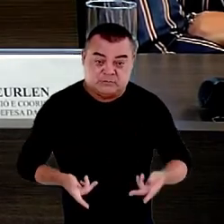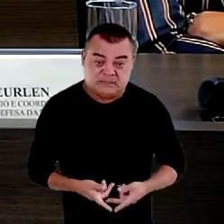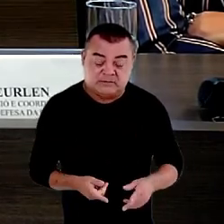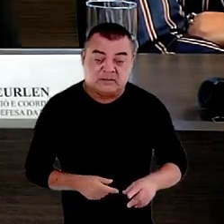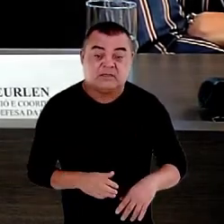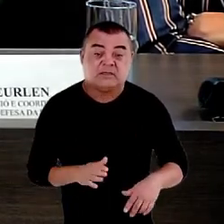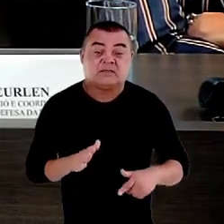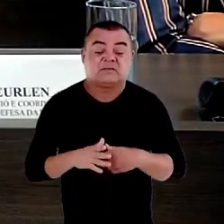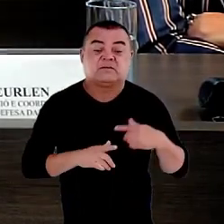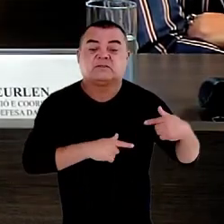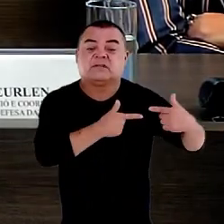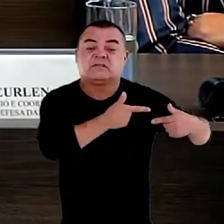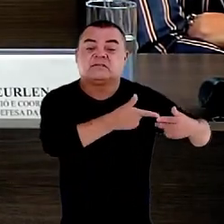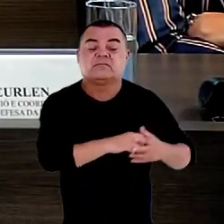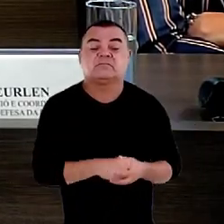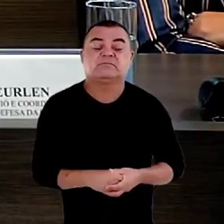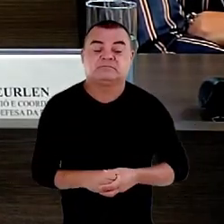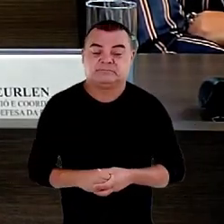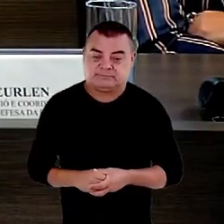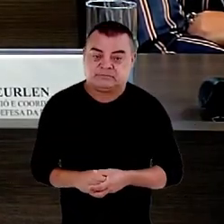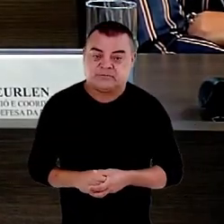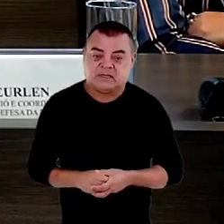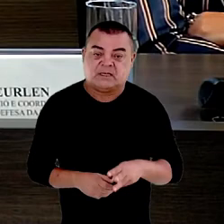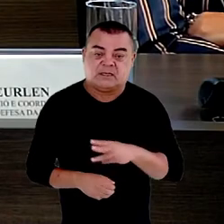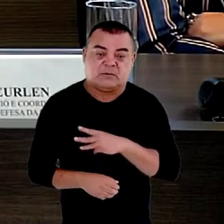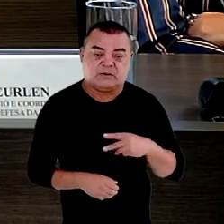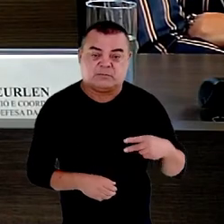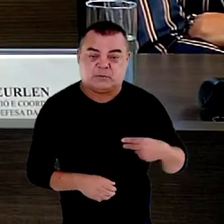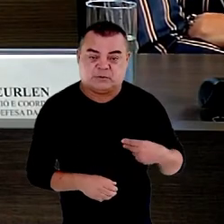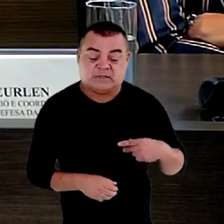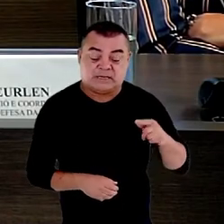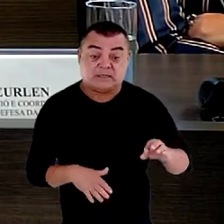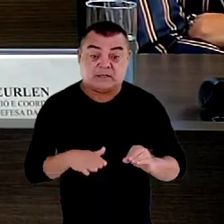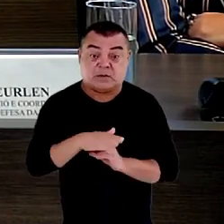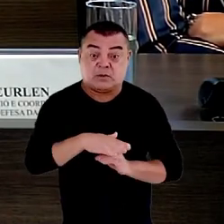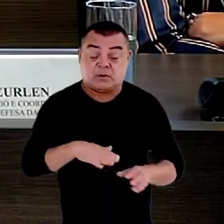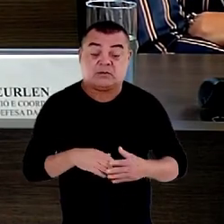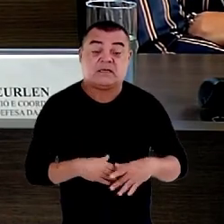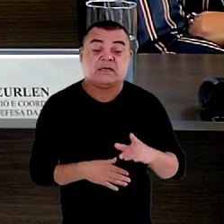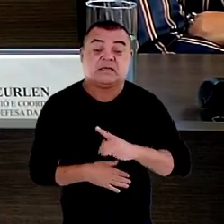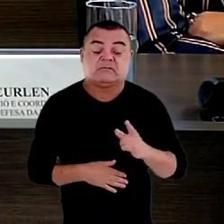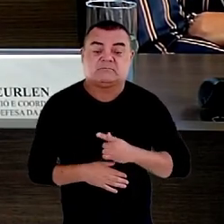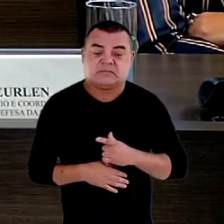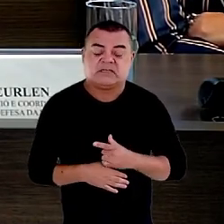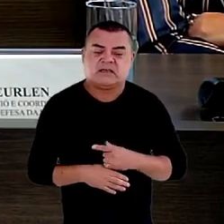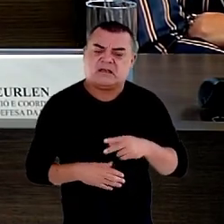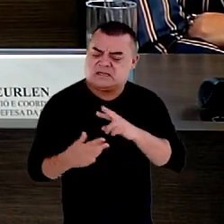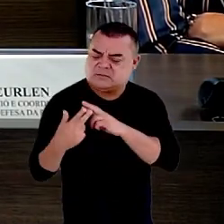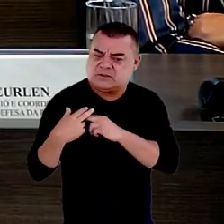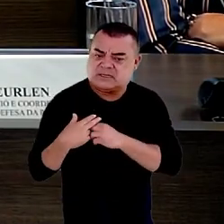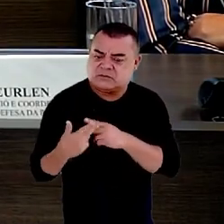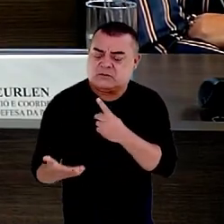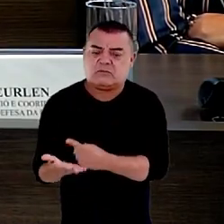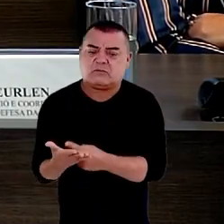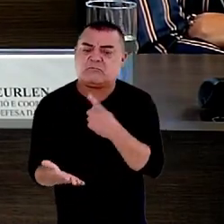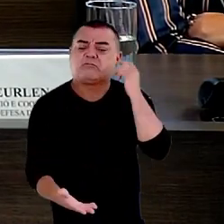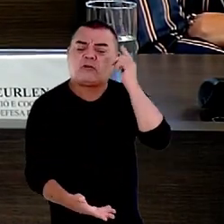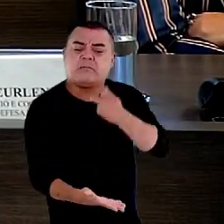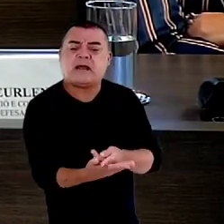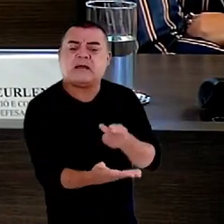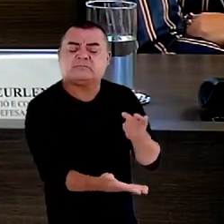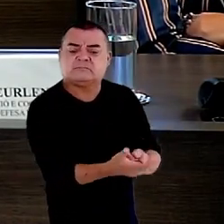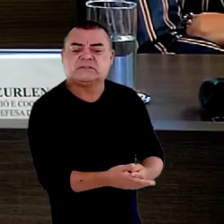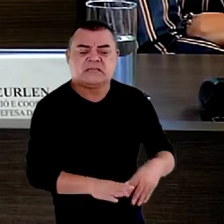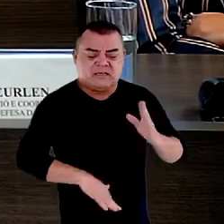que exigem prestações do Estado e o Ministério Público é esse órgão que tem por incumbência cobrar essas ações do